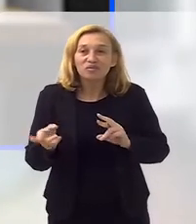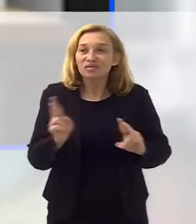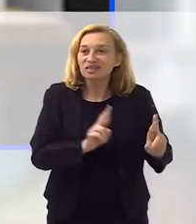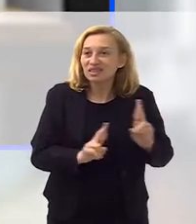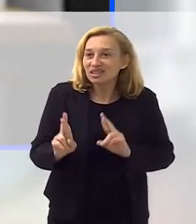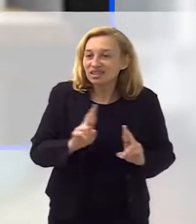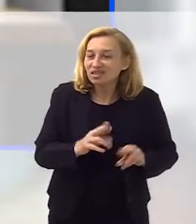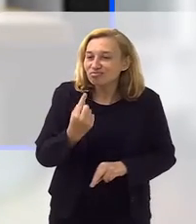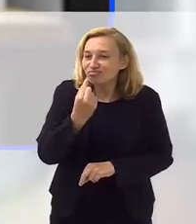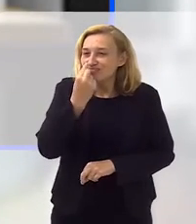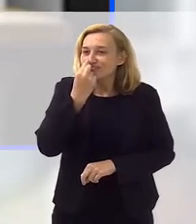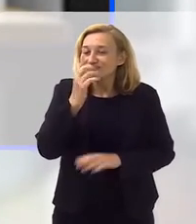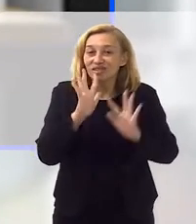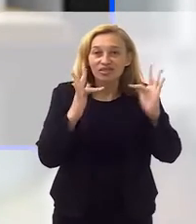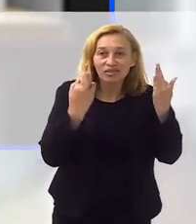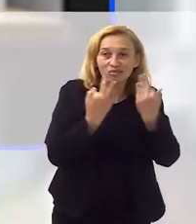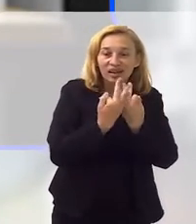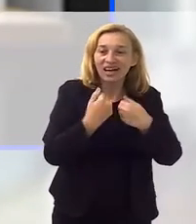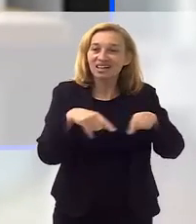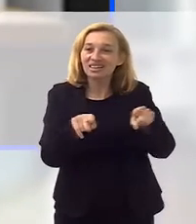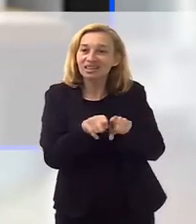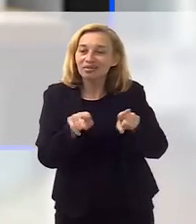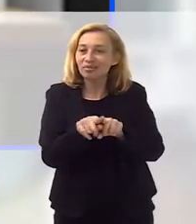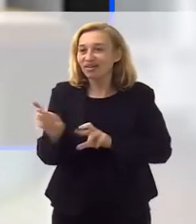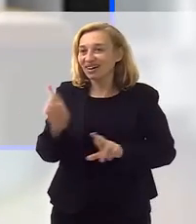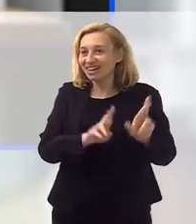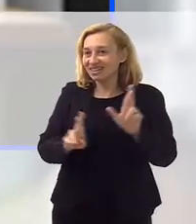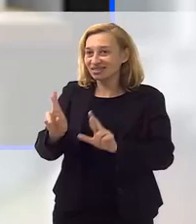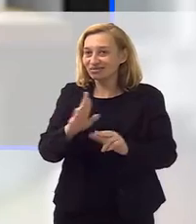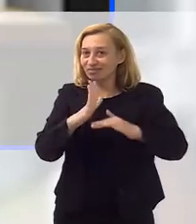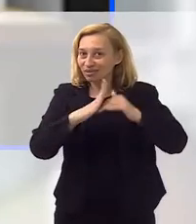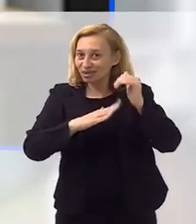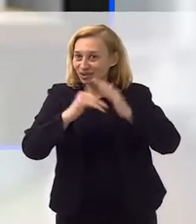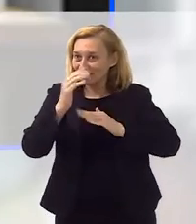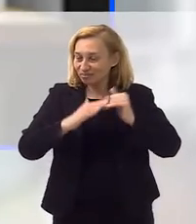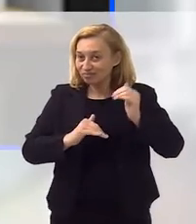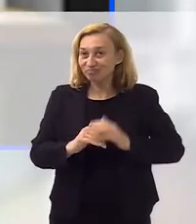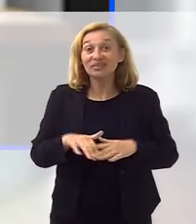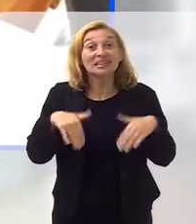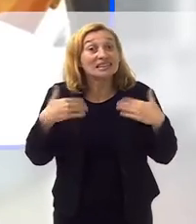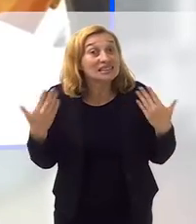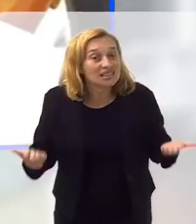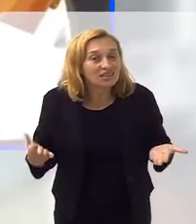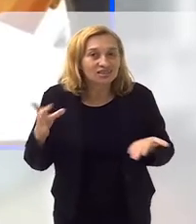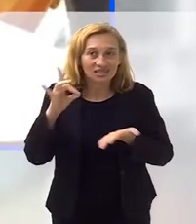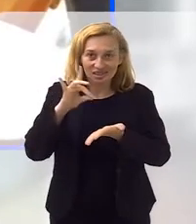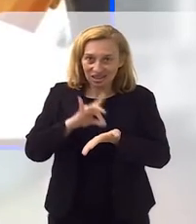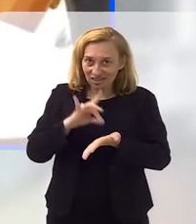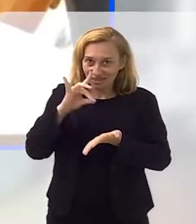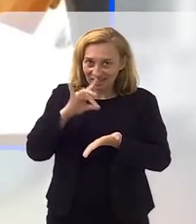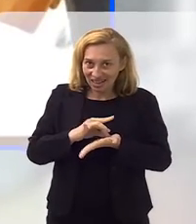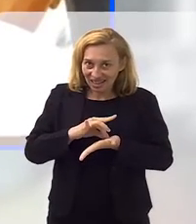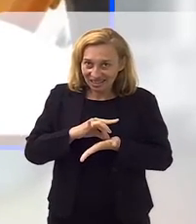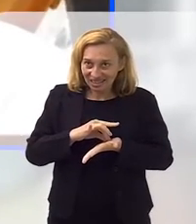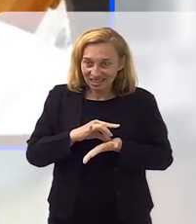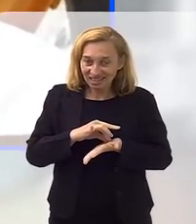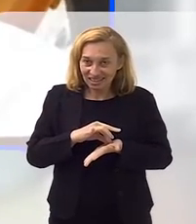relação íntima e familiar virou também uma relação profissional? Então, na verdade,